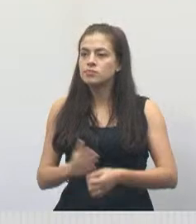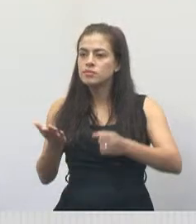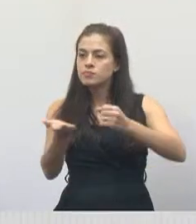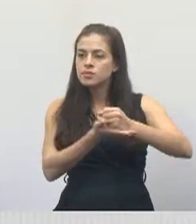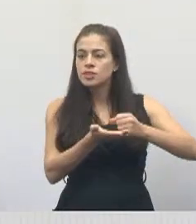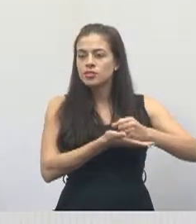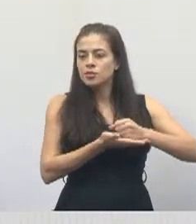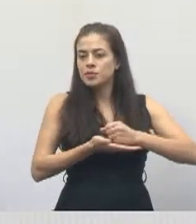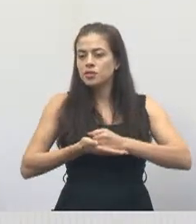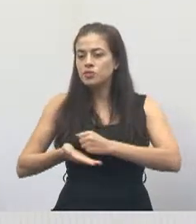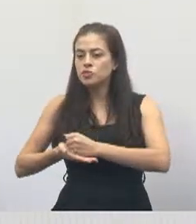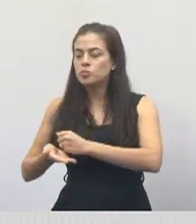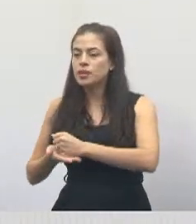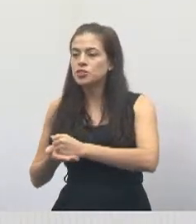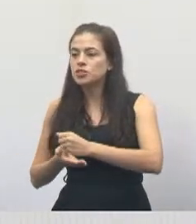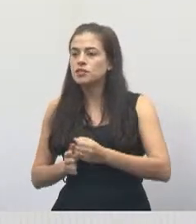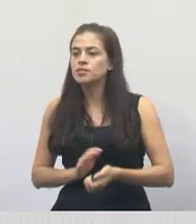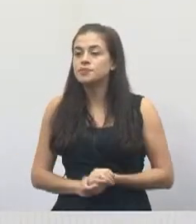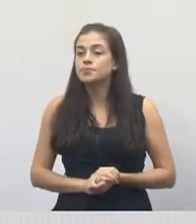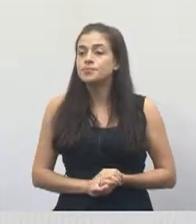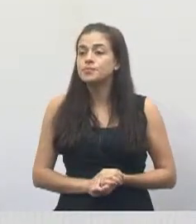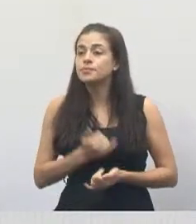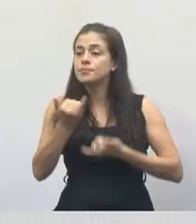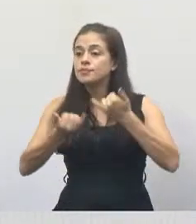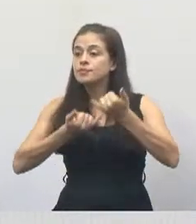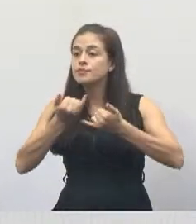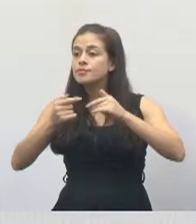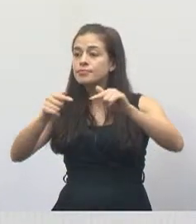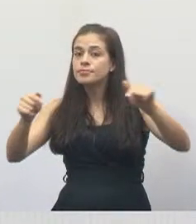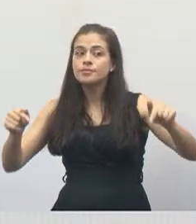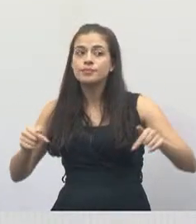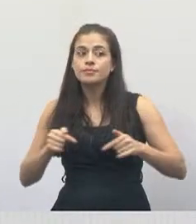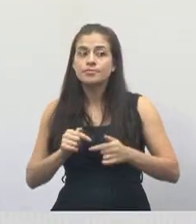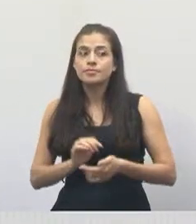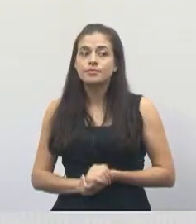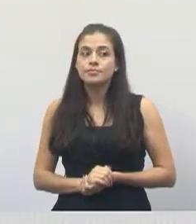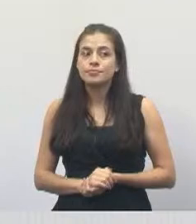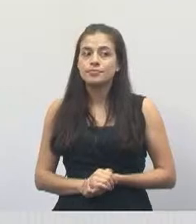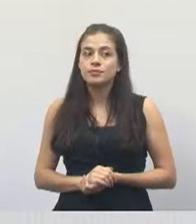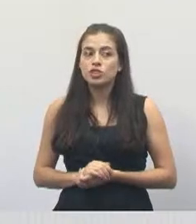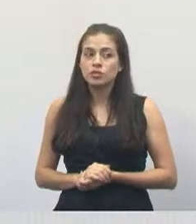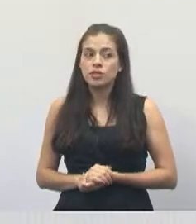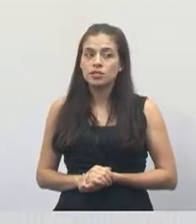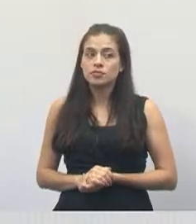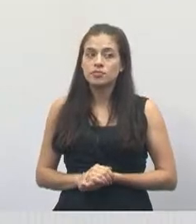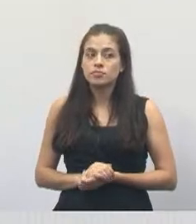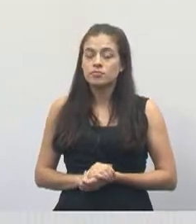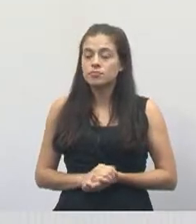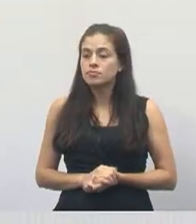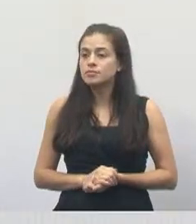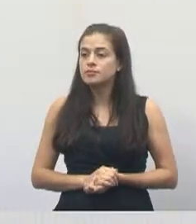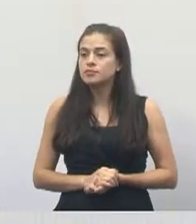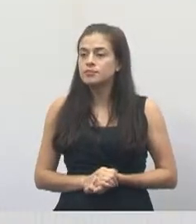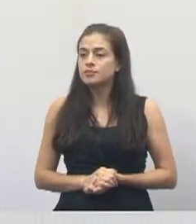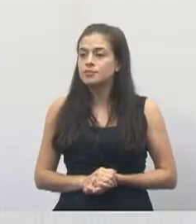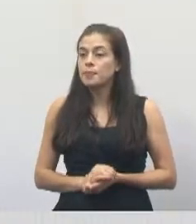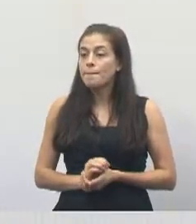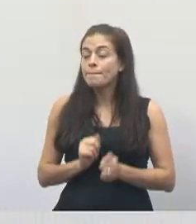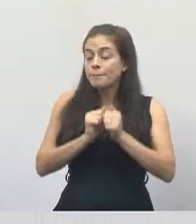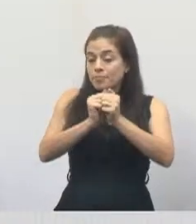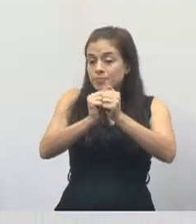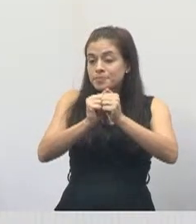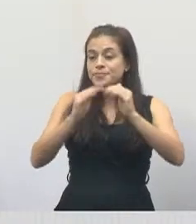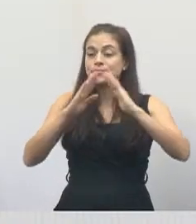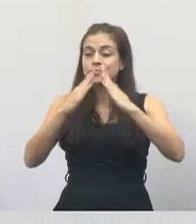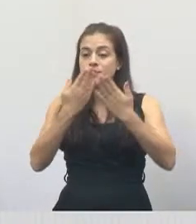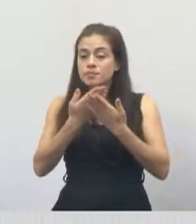Capina da área de lazer e manutenção dos brinquedos. Ao lado da creche, no